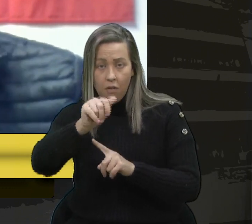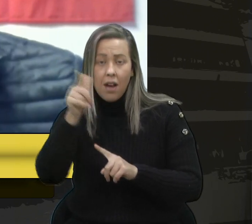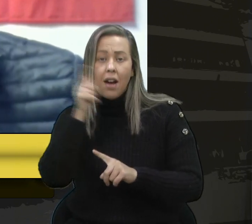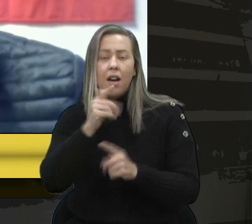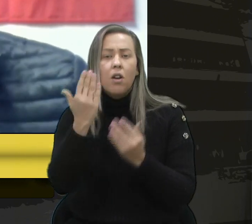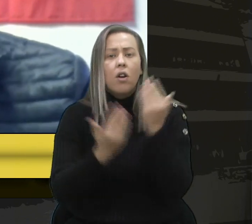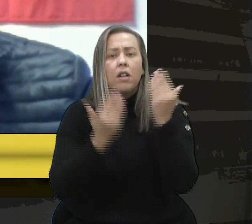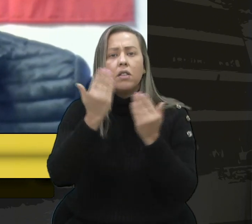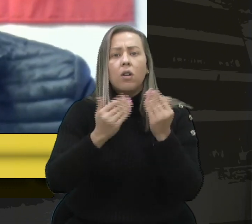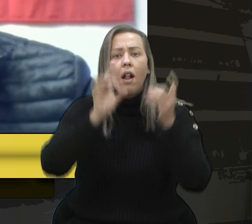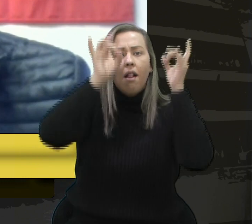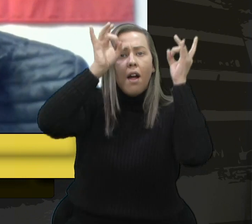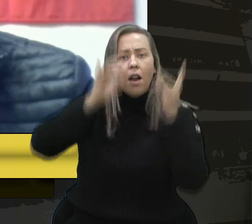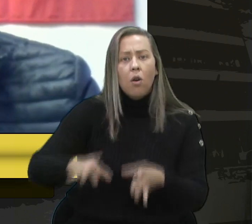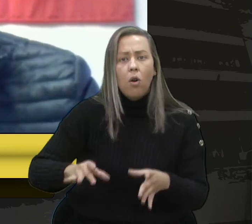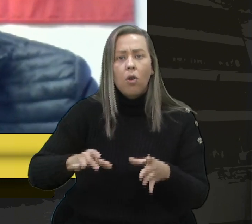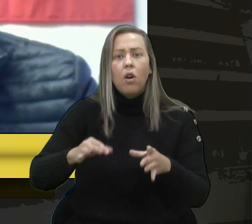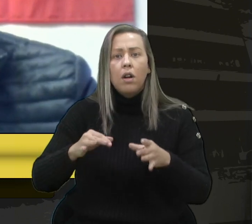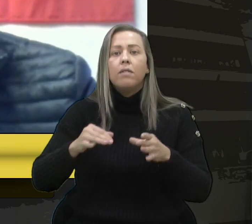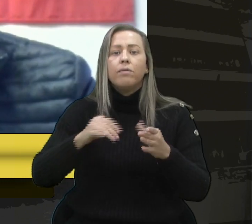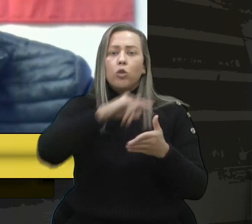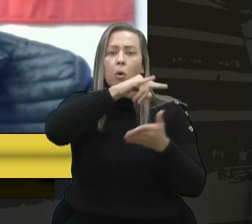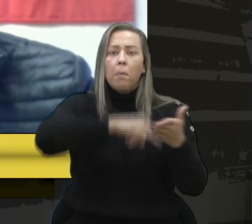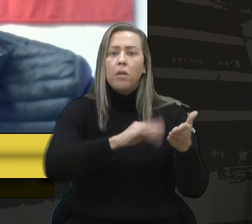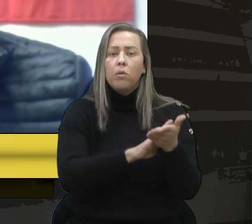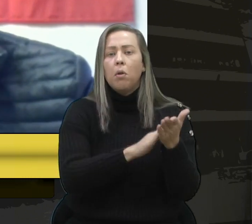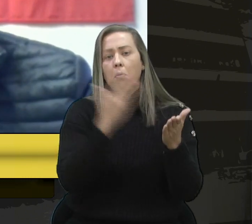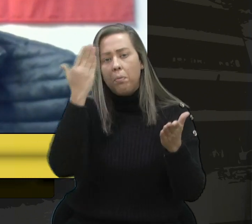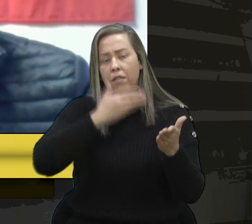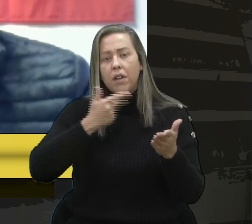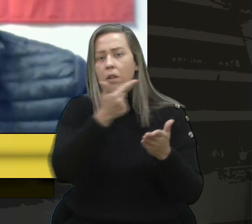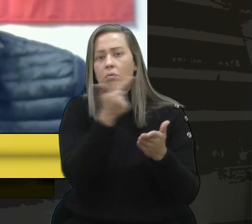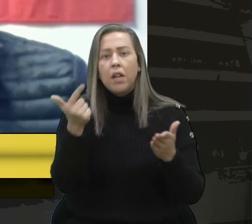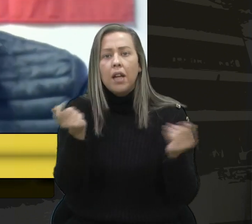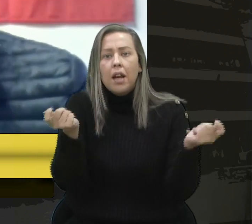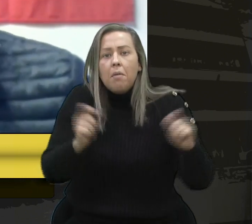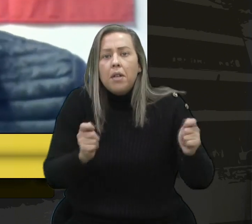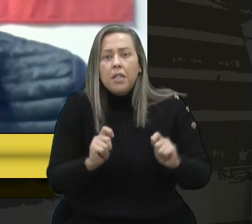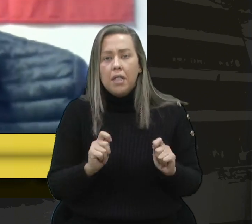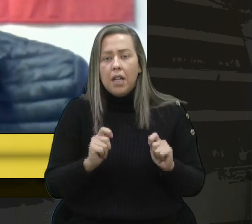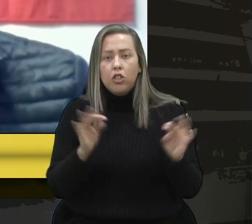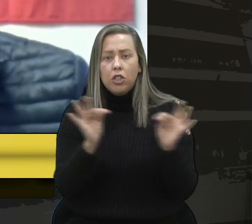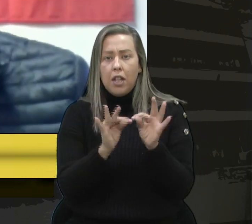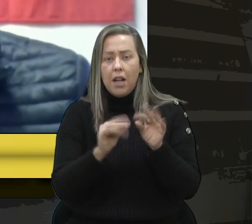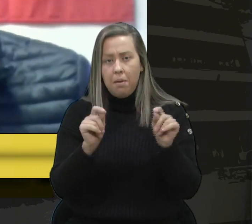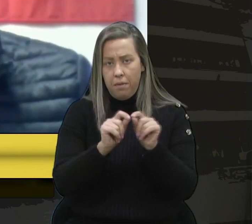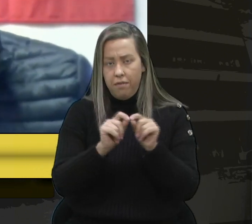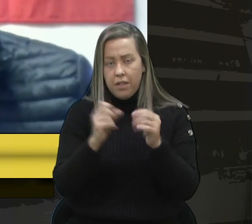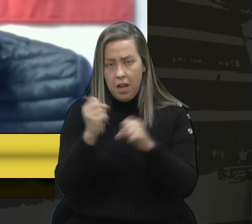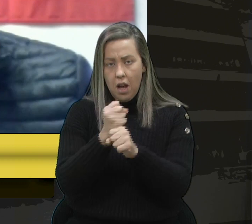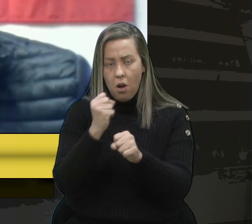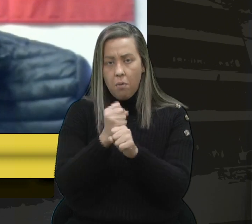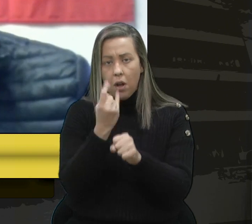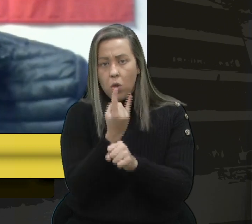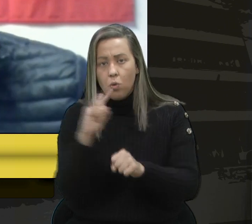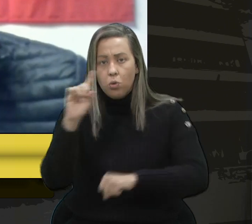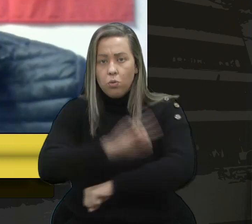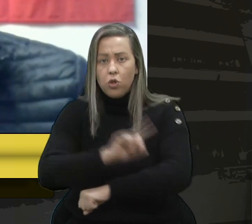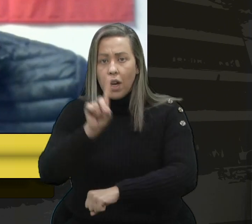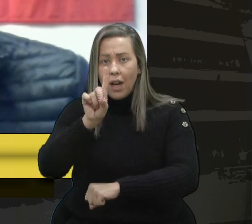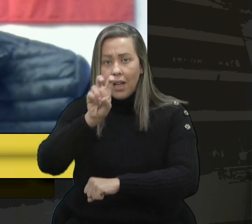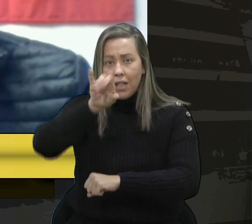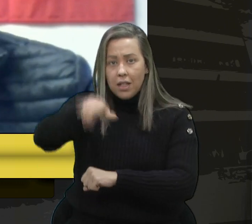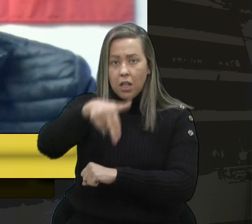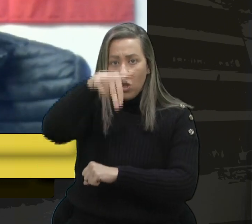licitação, desistiu formalmente de fazer a obra, alegando não possuir capacidade técnica. No último dia 15 de